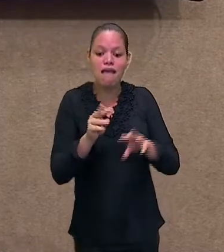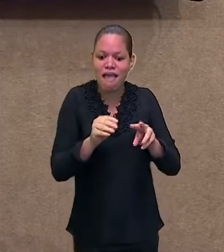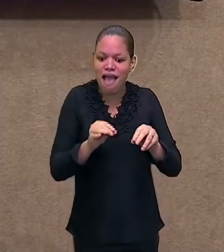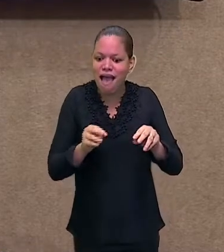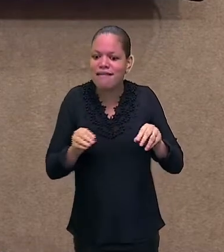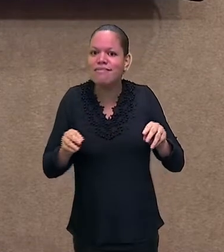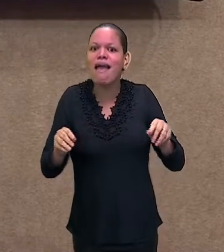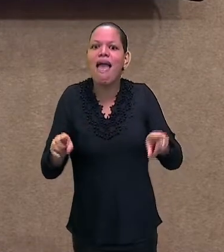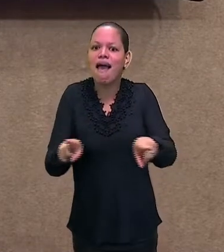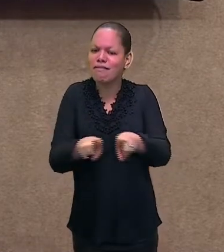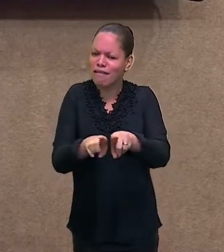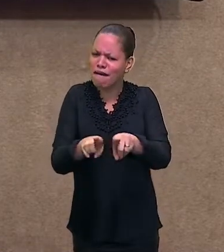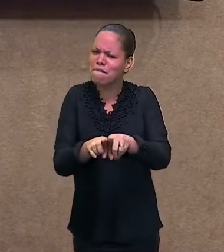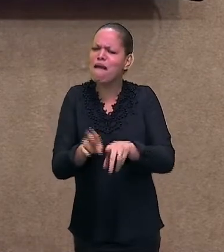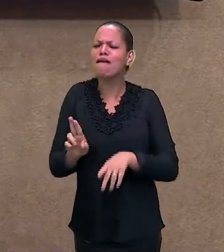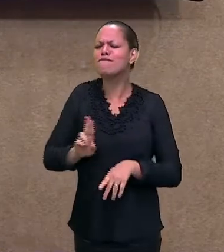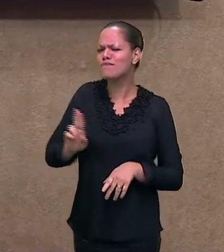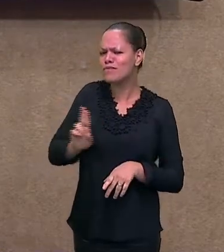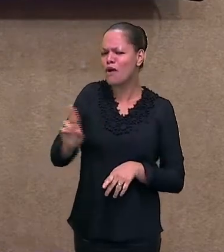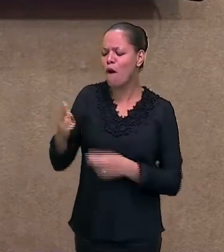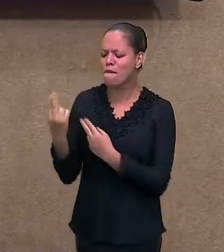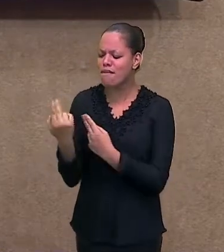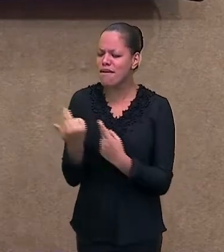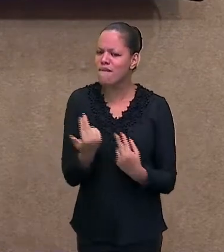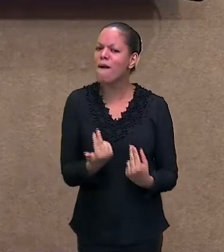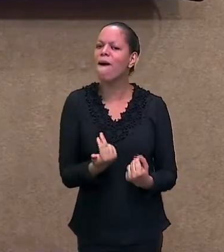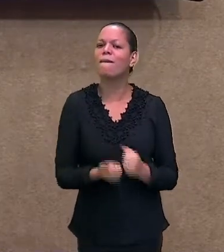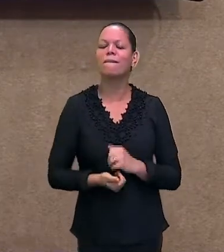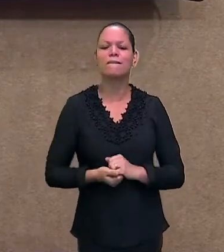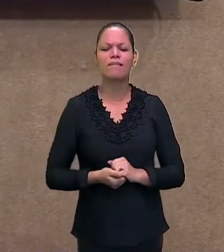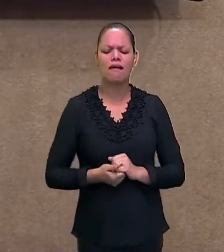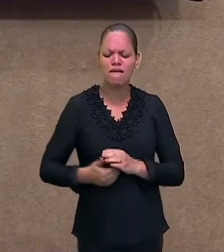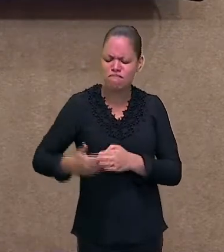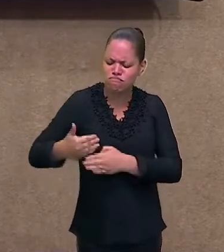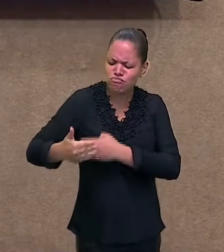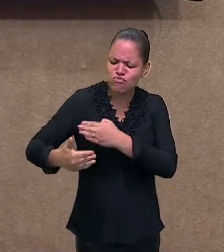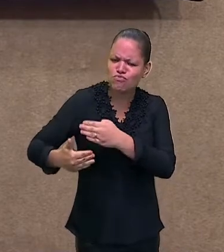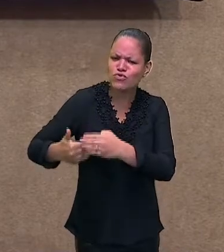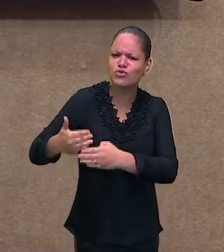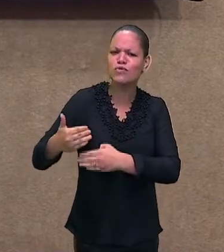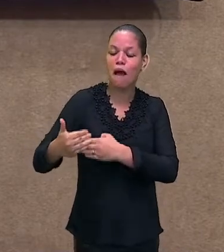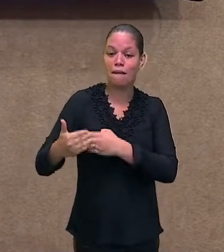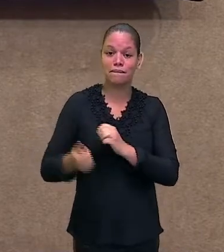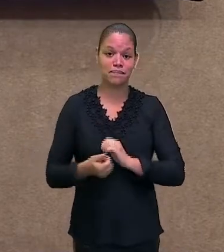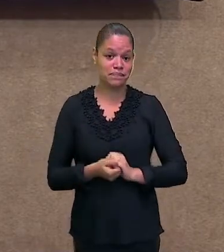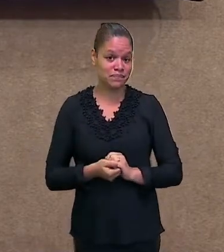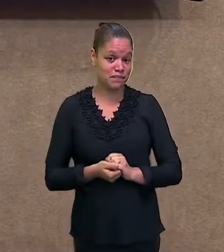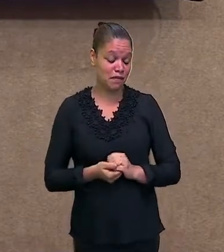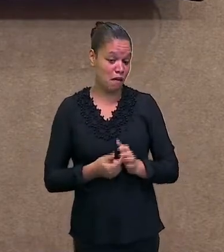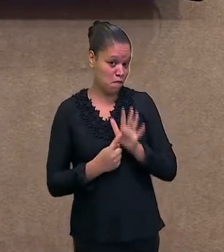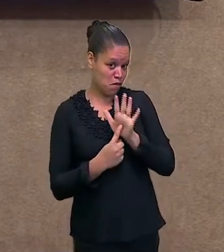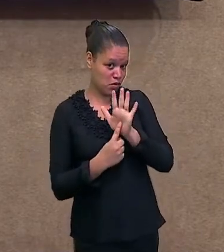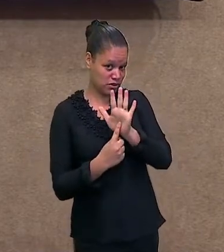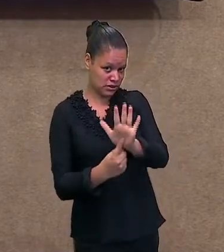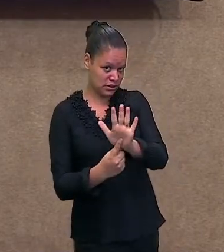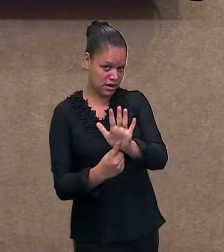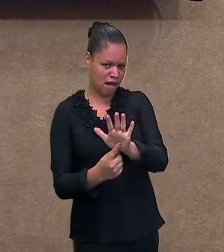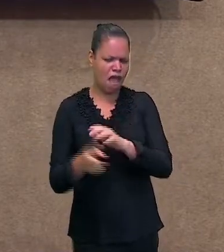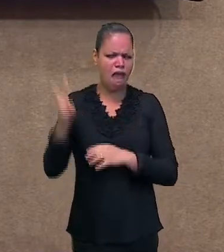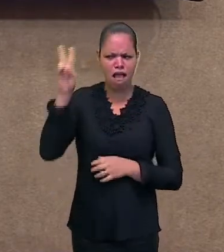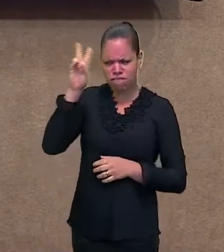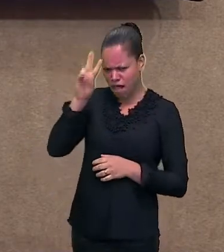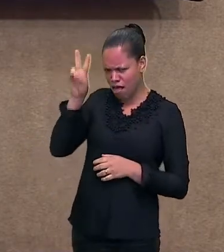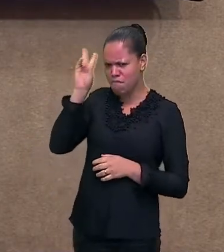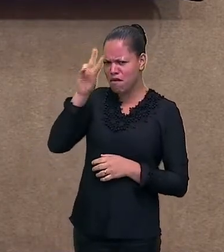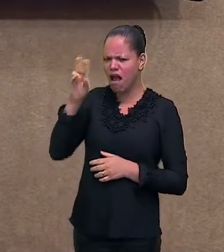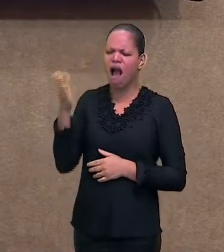nome tão lindo. Então, vamos continuar. A gente falou, fizemos uma reprise das outras aulas que a gente já